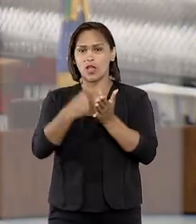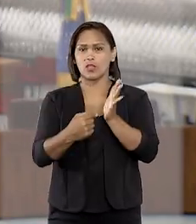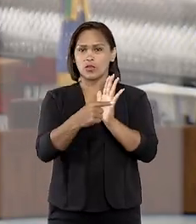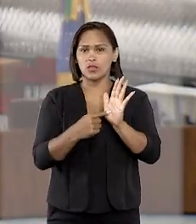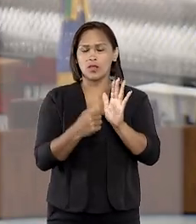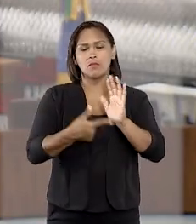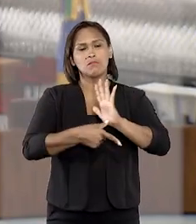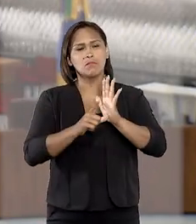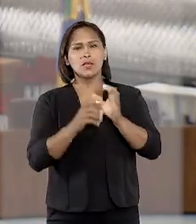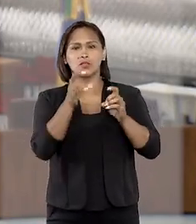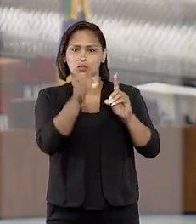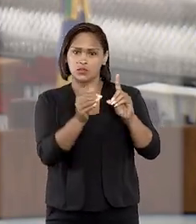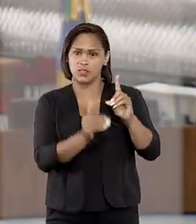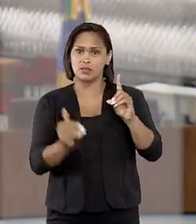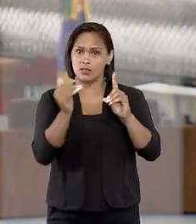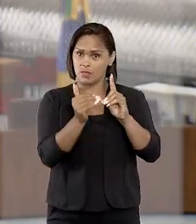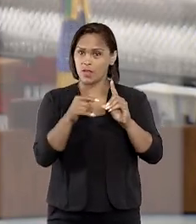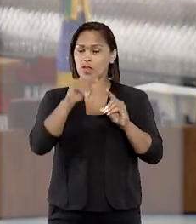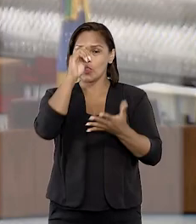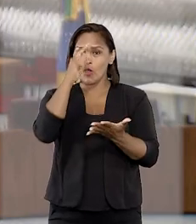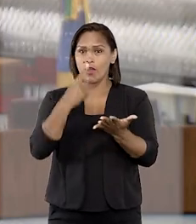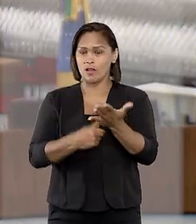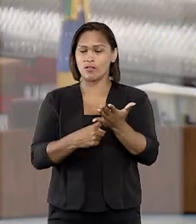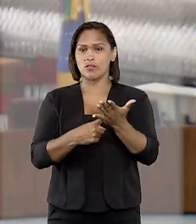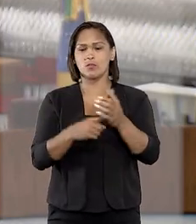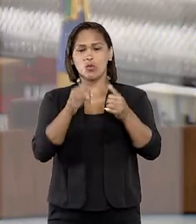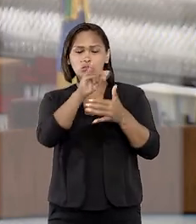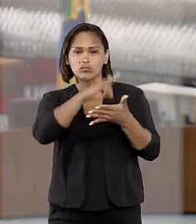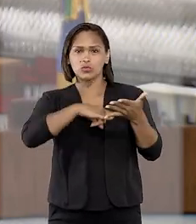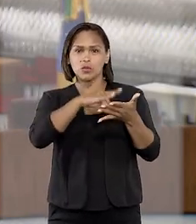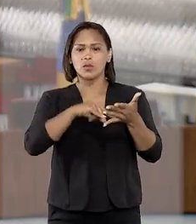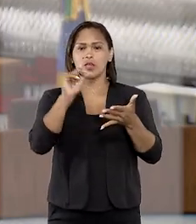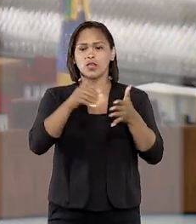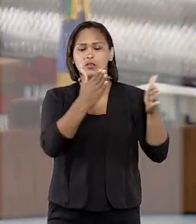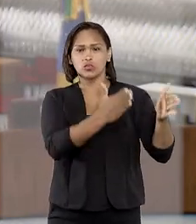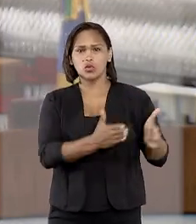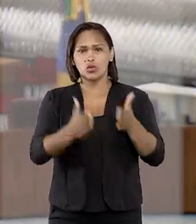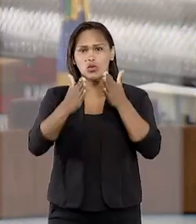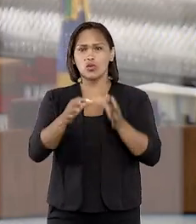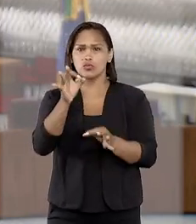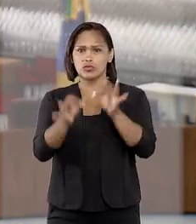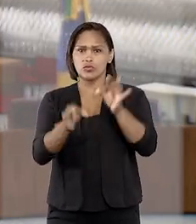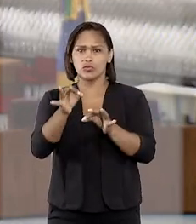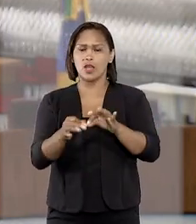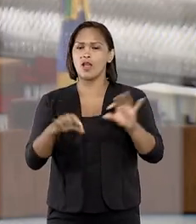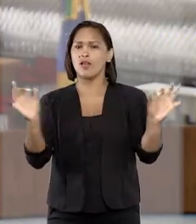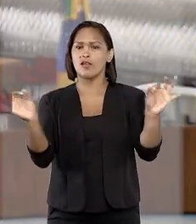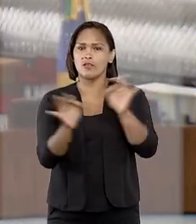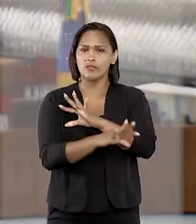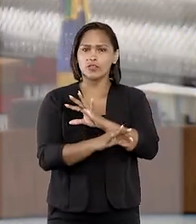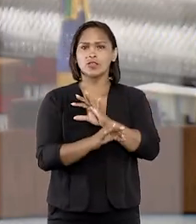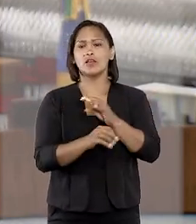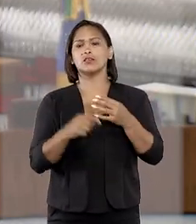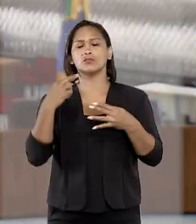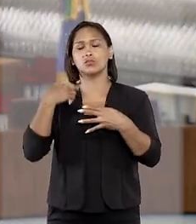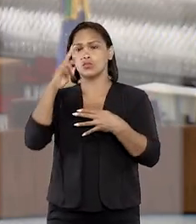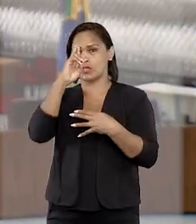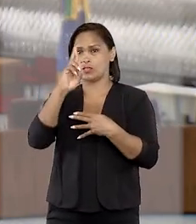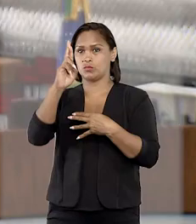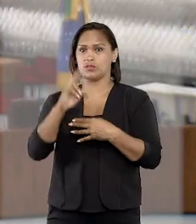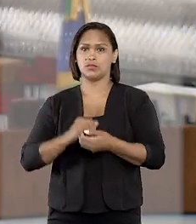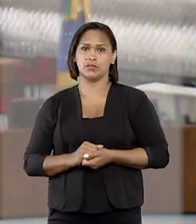a nulidade, mas o desembargador relator afirmou em seu despacho que, com o trânsito em julgado, havia terminado a sua